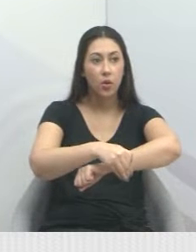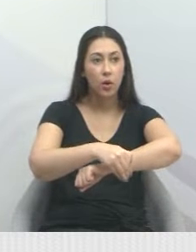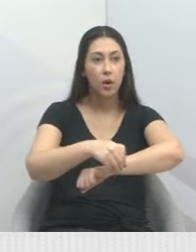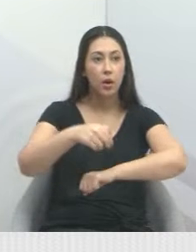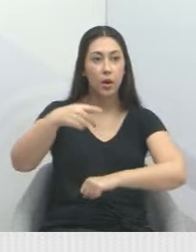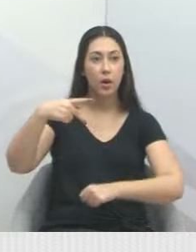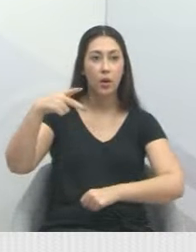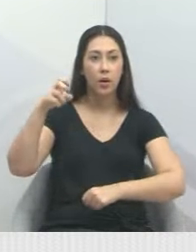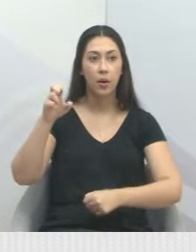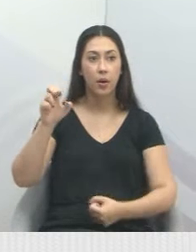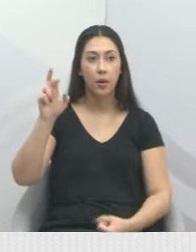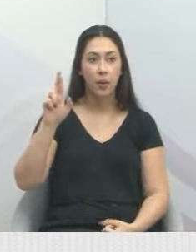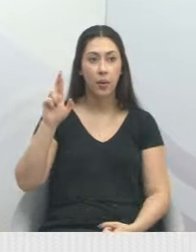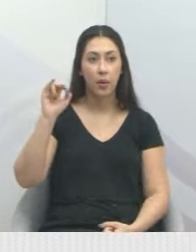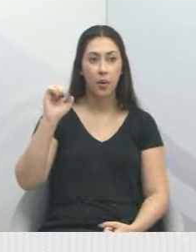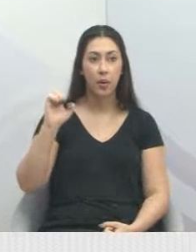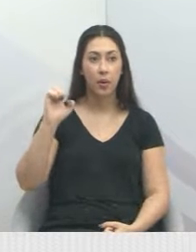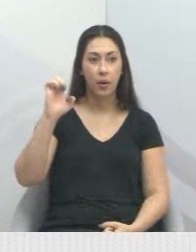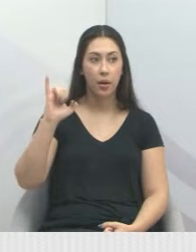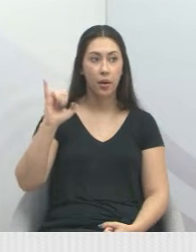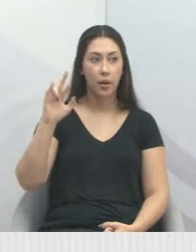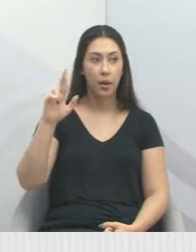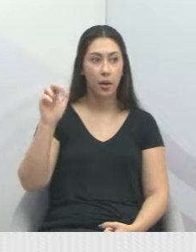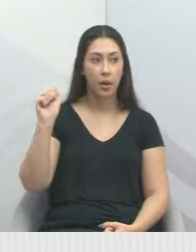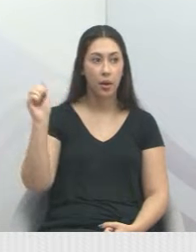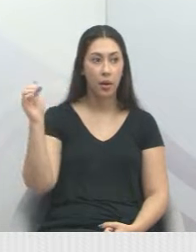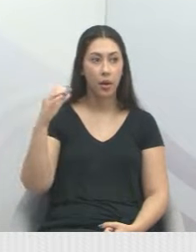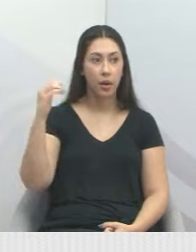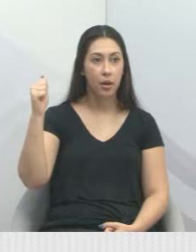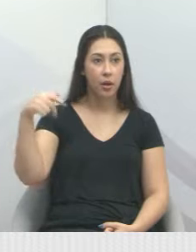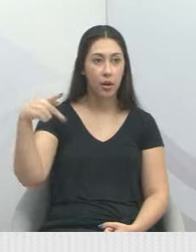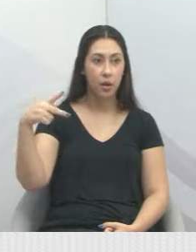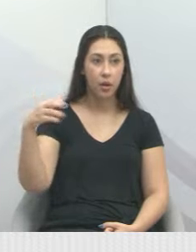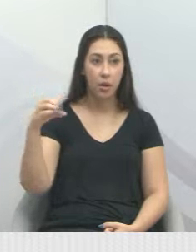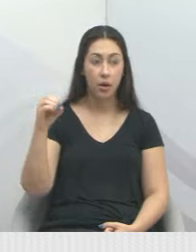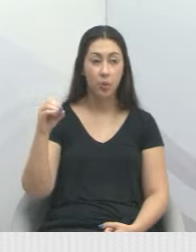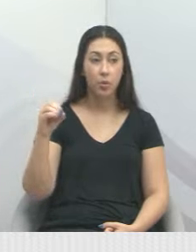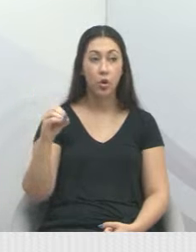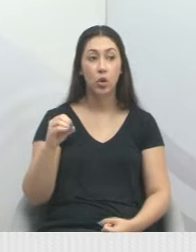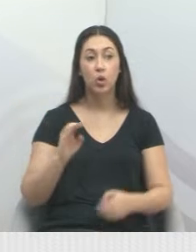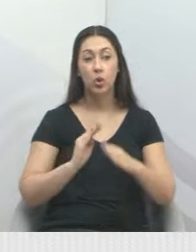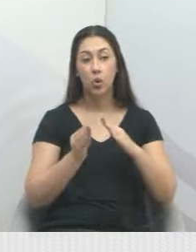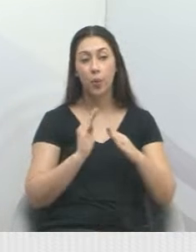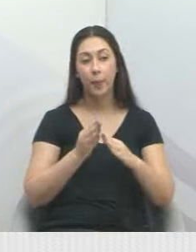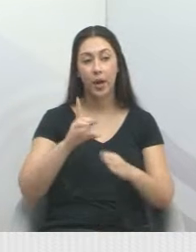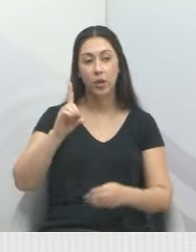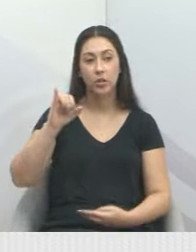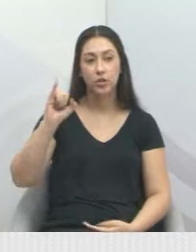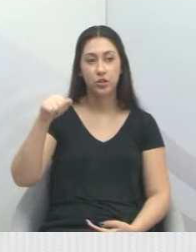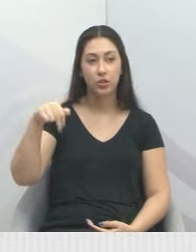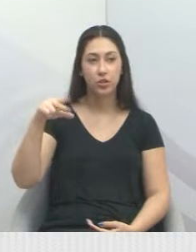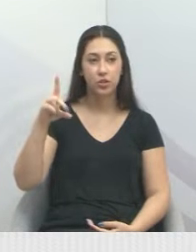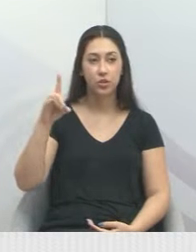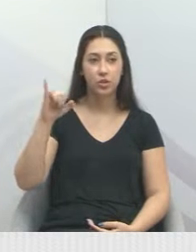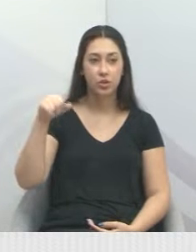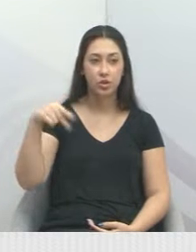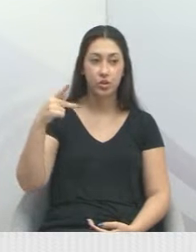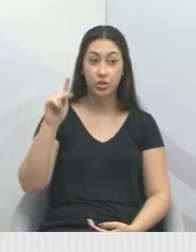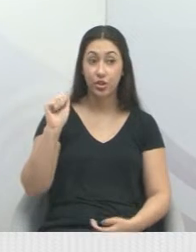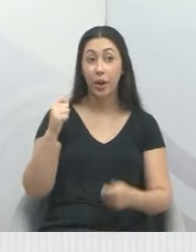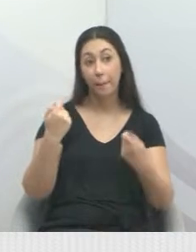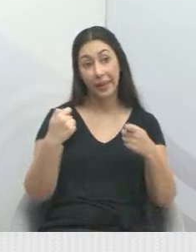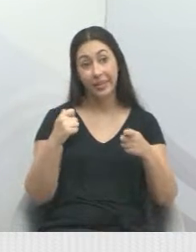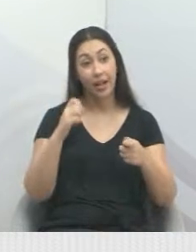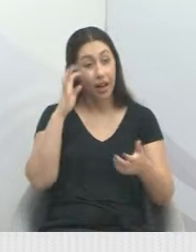Campo, no bairro Jardim de Indinha. Estive lá, são várias tampas dessas aí, tem que arrumar porque o povo não aguenta